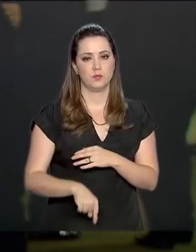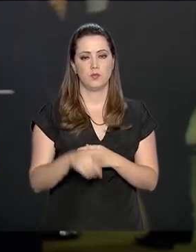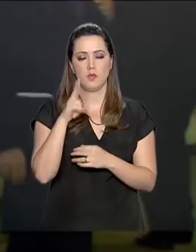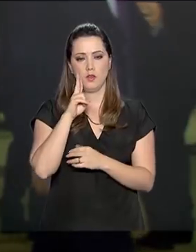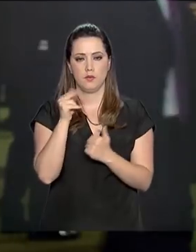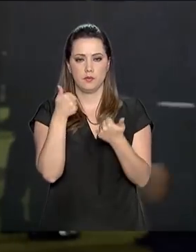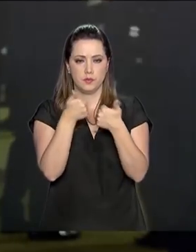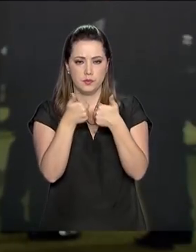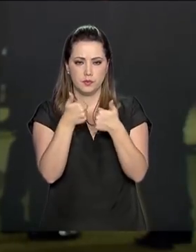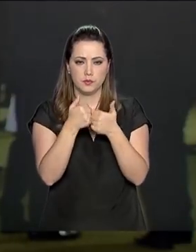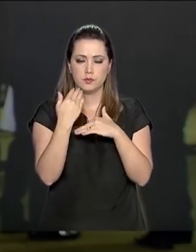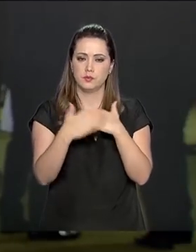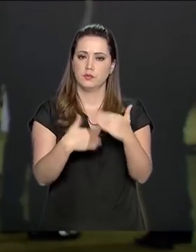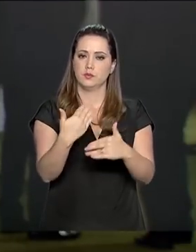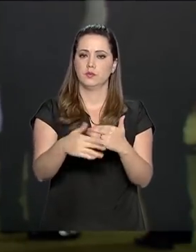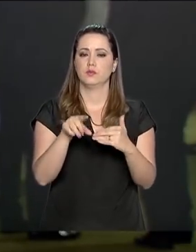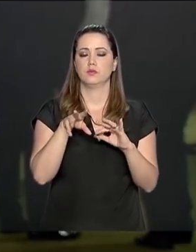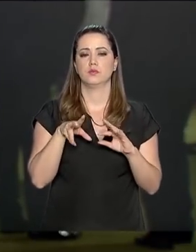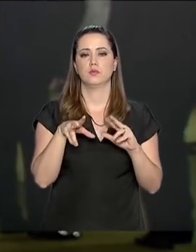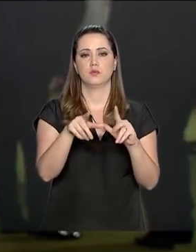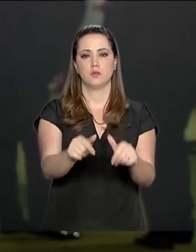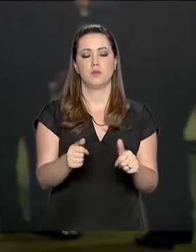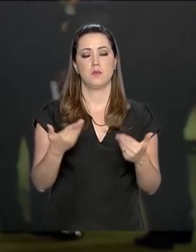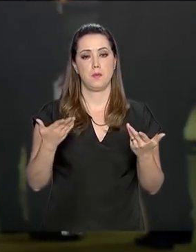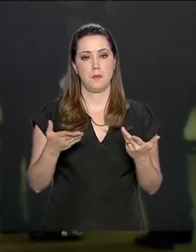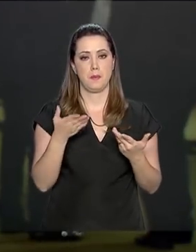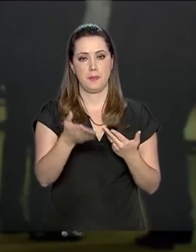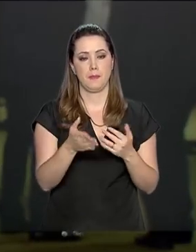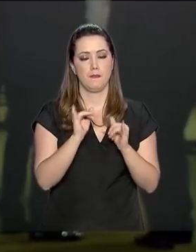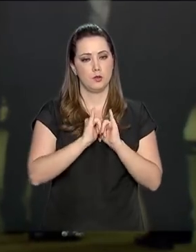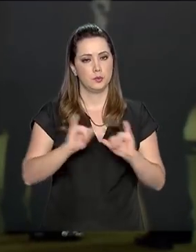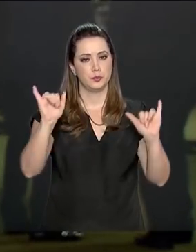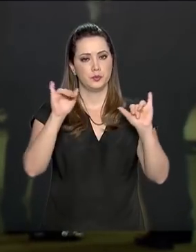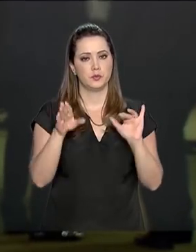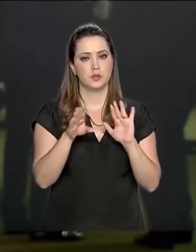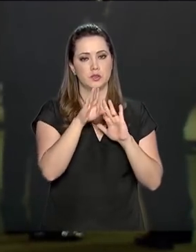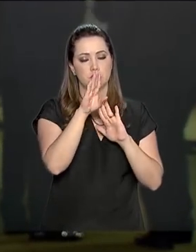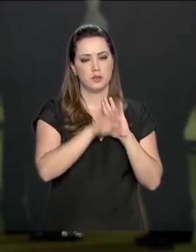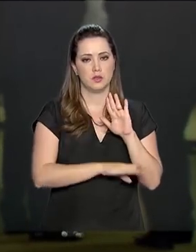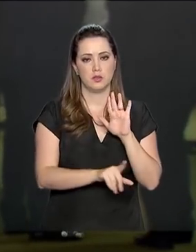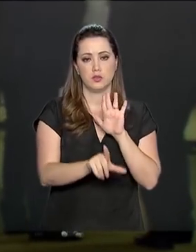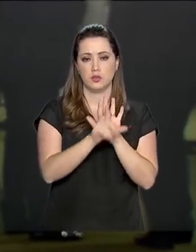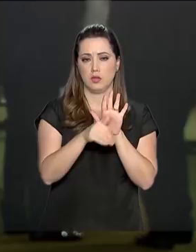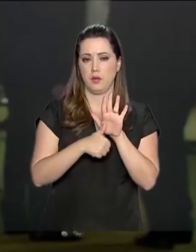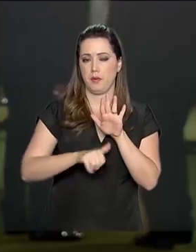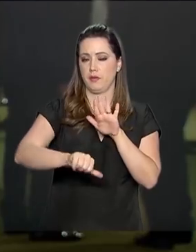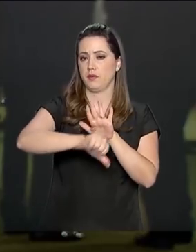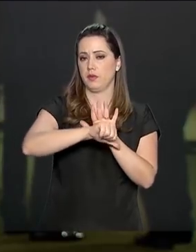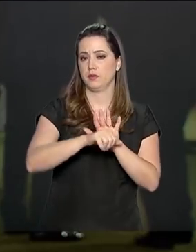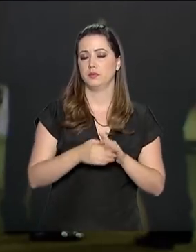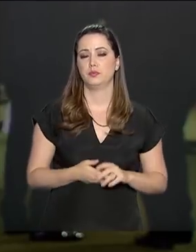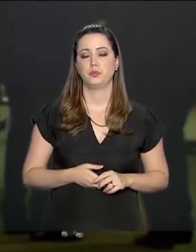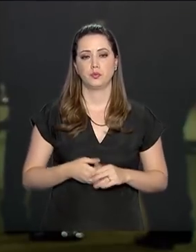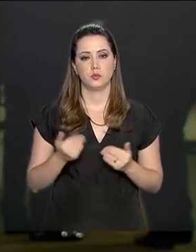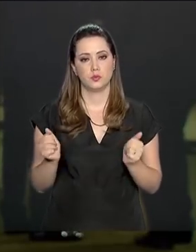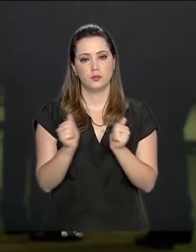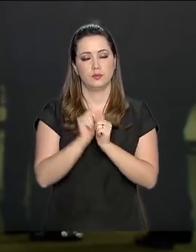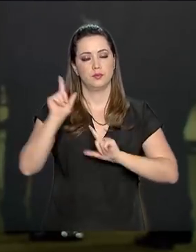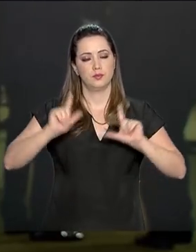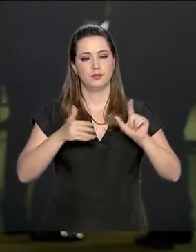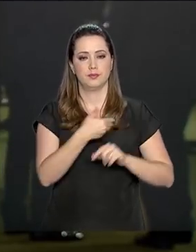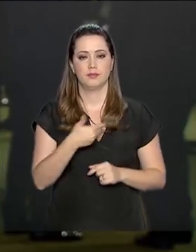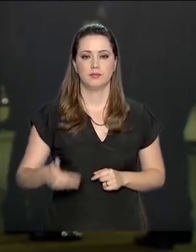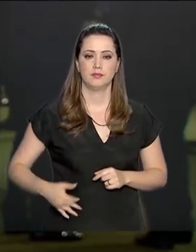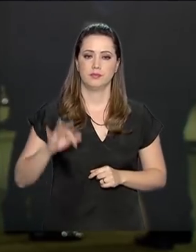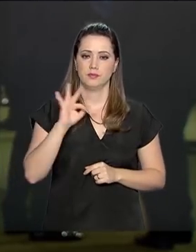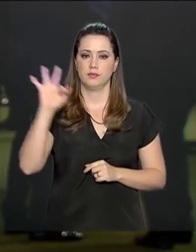acompanhando esse processo todo, desse lançamento desse pacote de leis anticrime. Continue conosco na TV